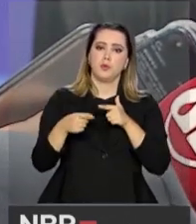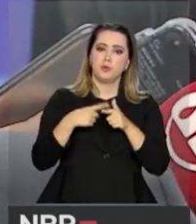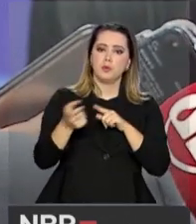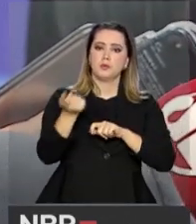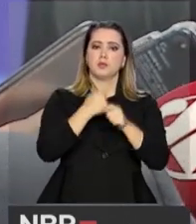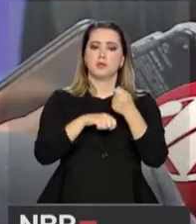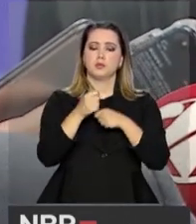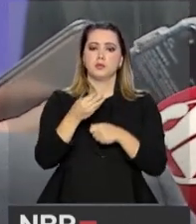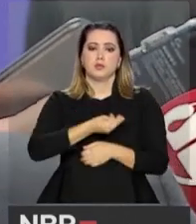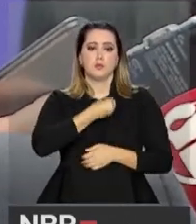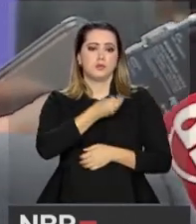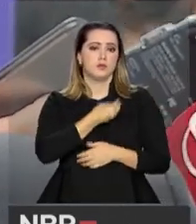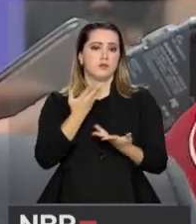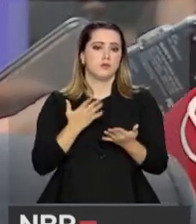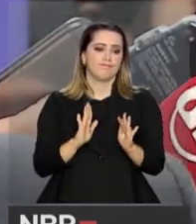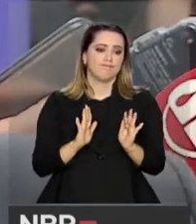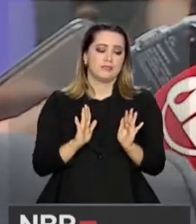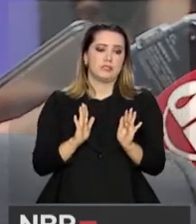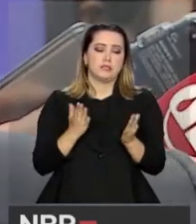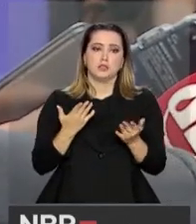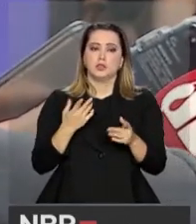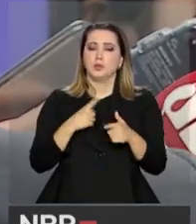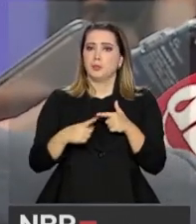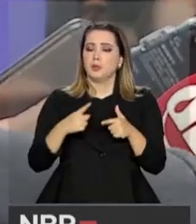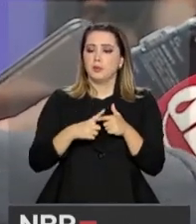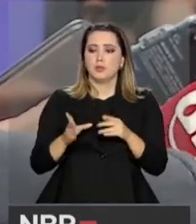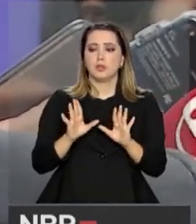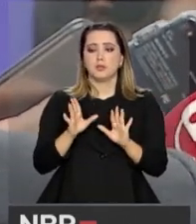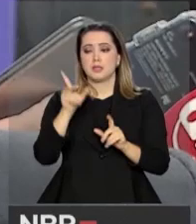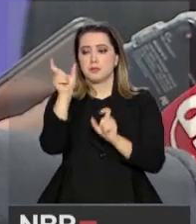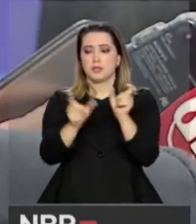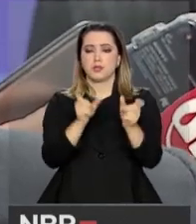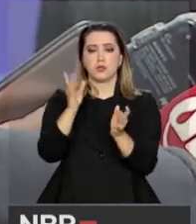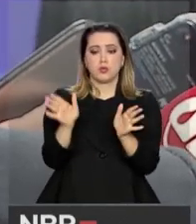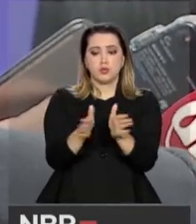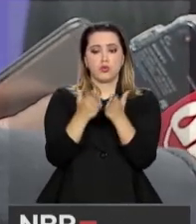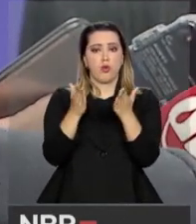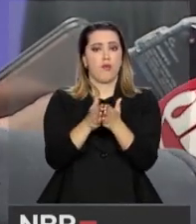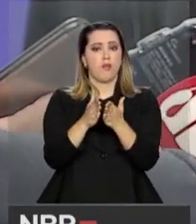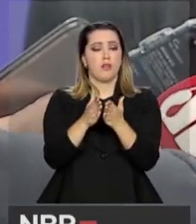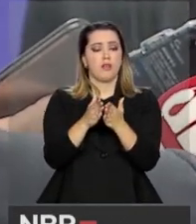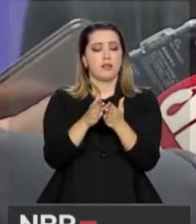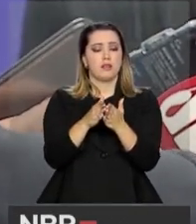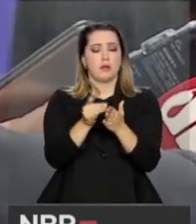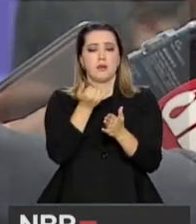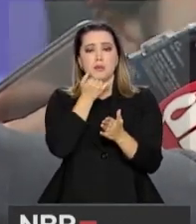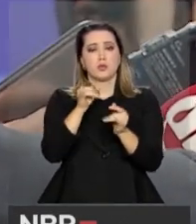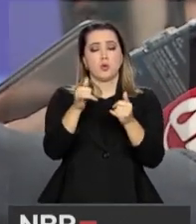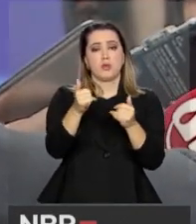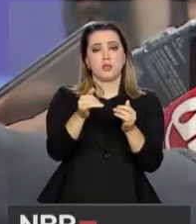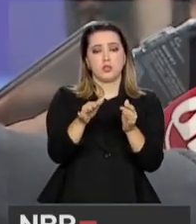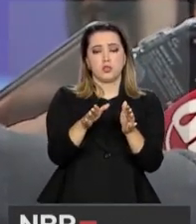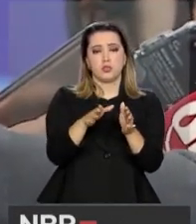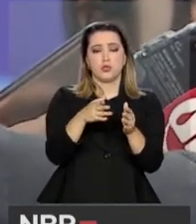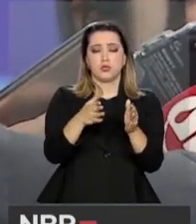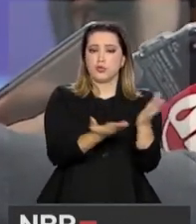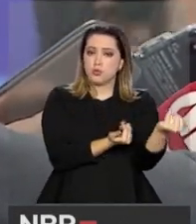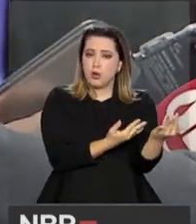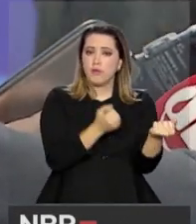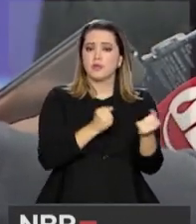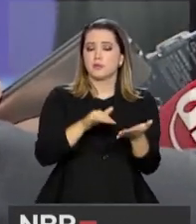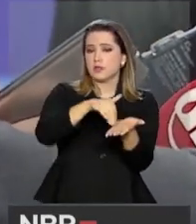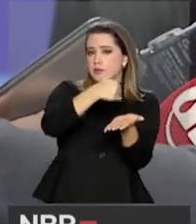econômica vivenciada, que limitou muito que jovens pudessem buscar matrículas nas